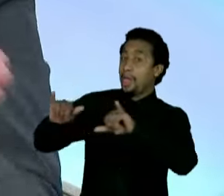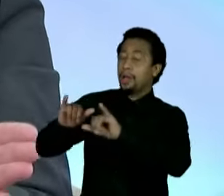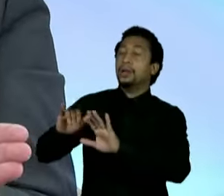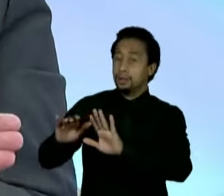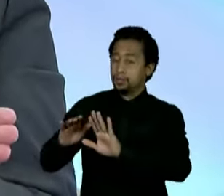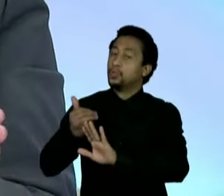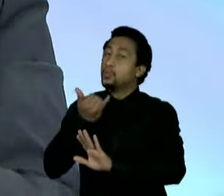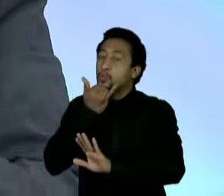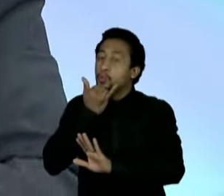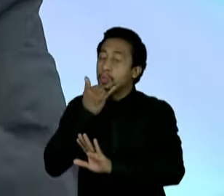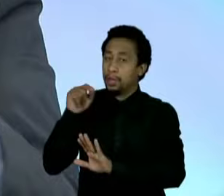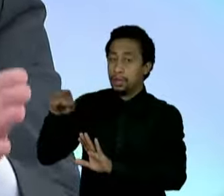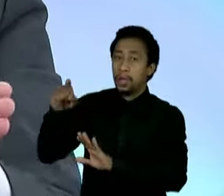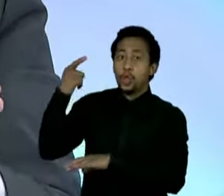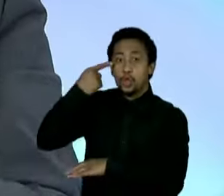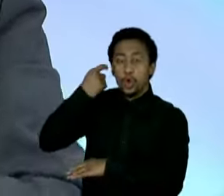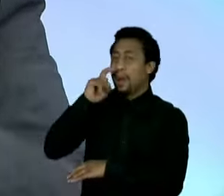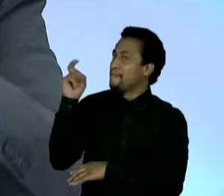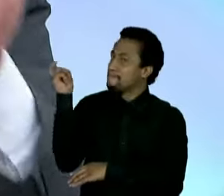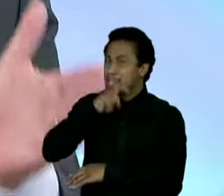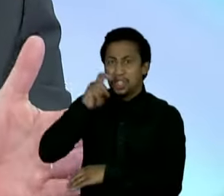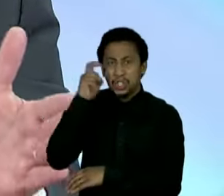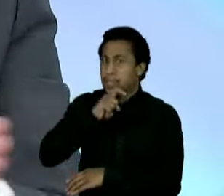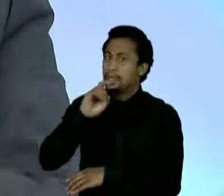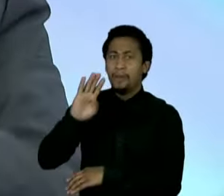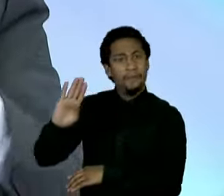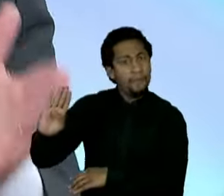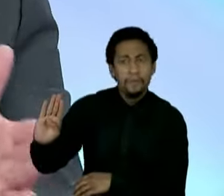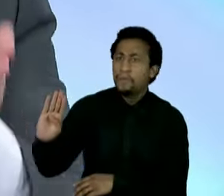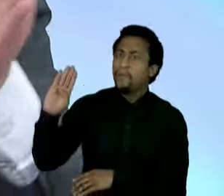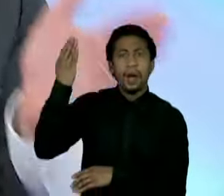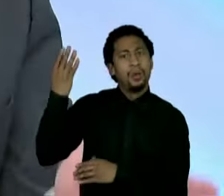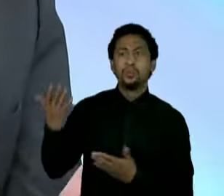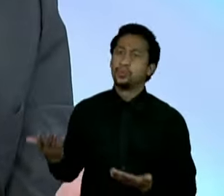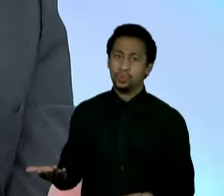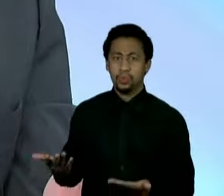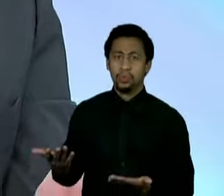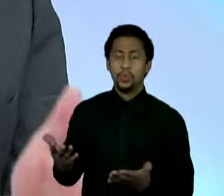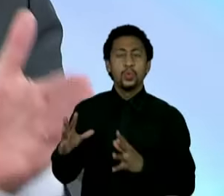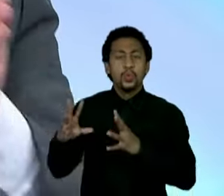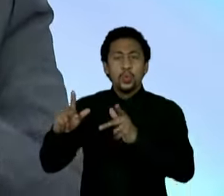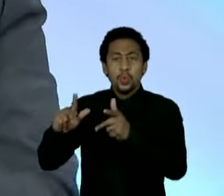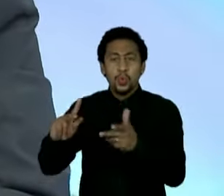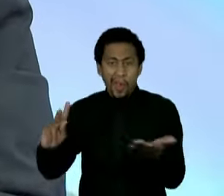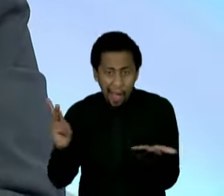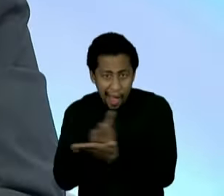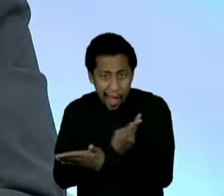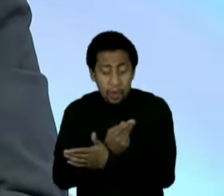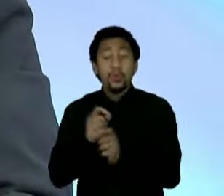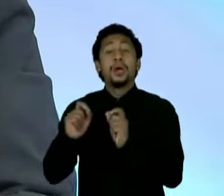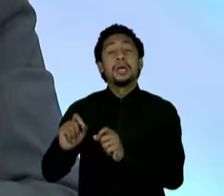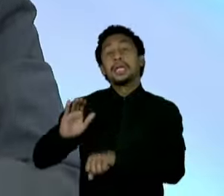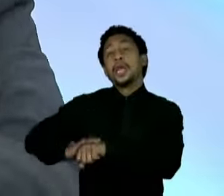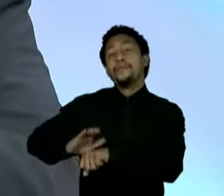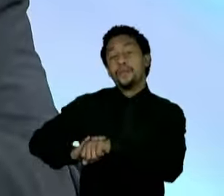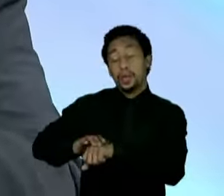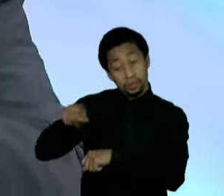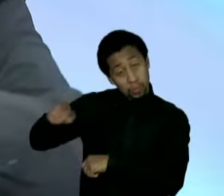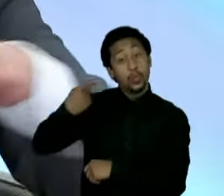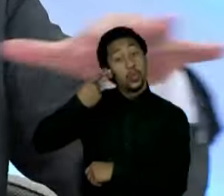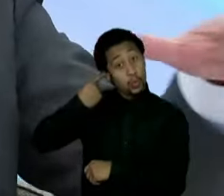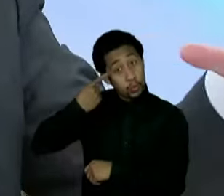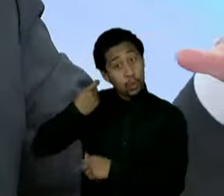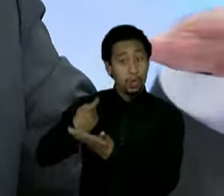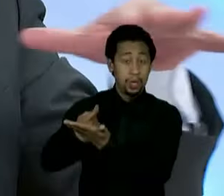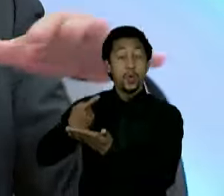sinônimo da mentira. Tudo que é falso, que não foi correto, que não foi feito, foi o que o Doria fez. Ele está pagando preço por isso. É um